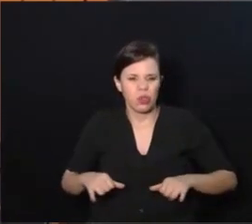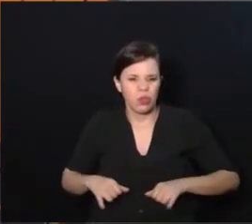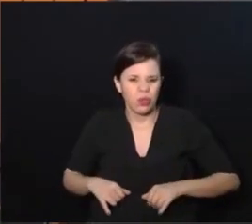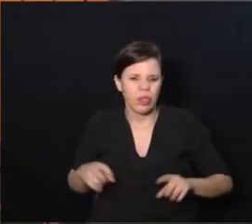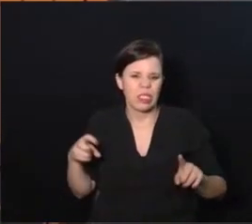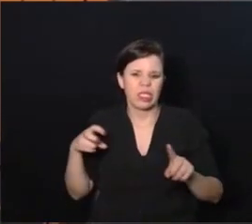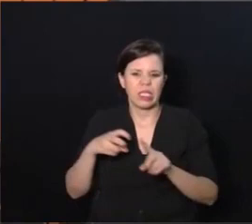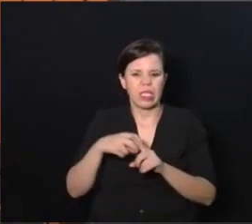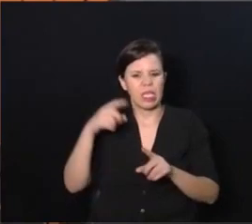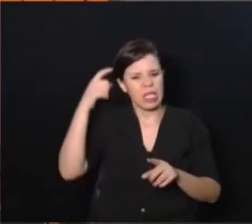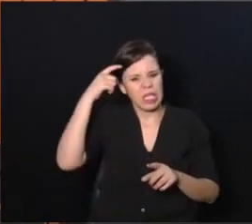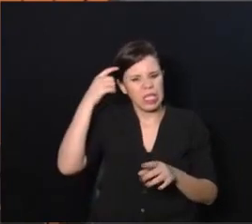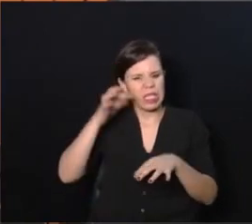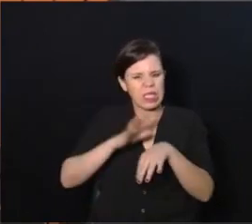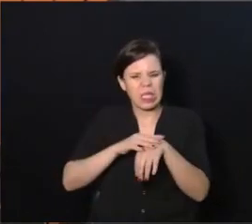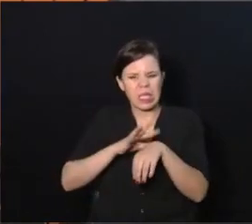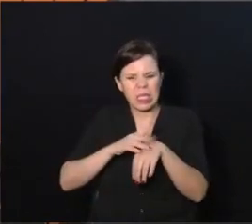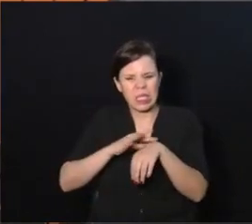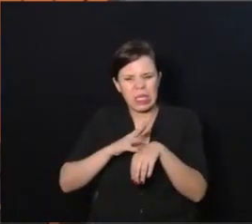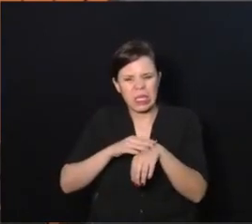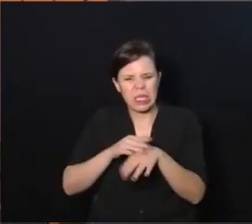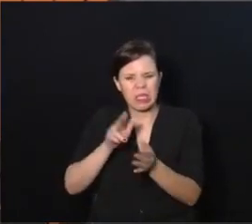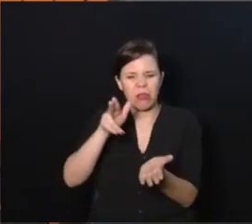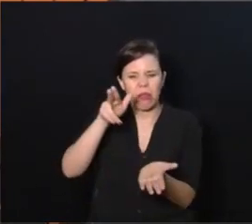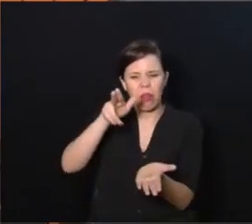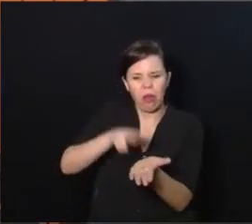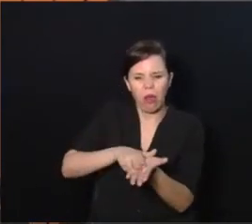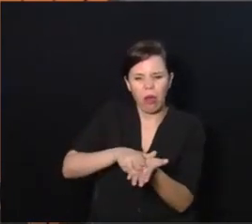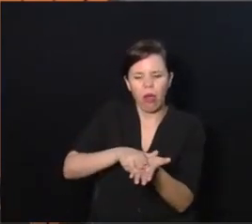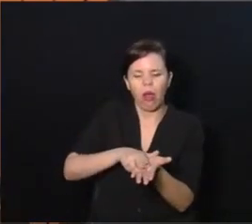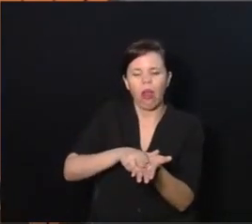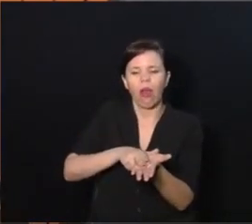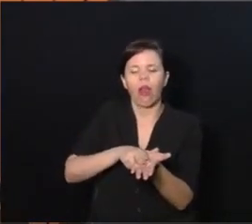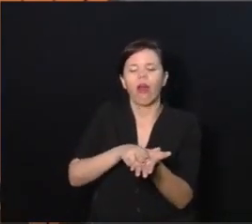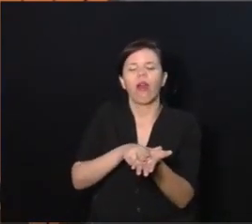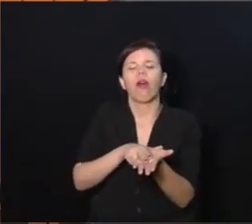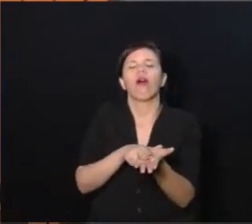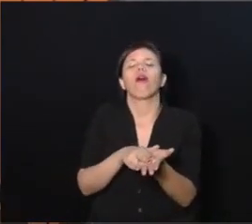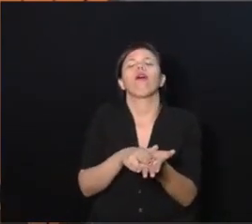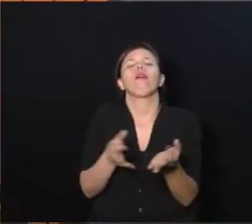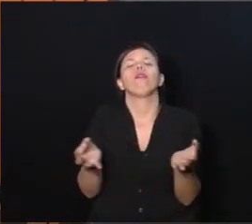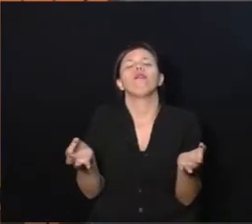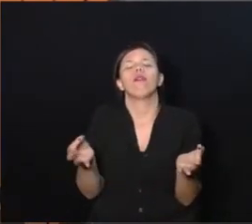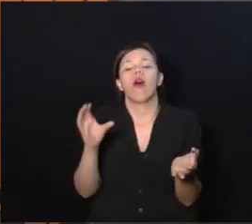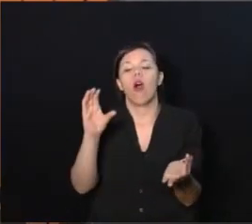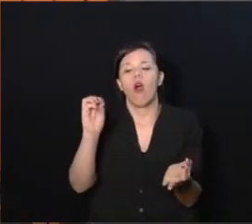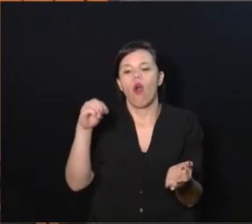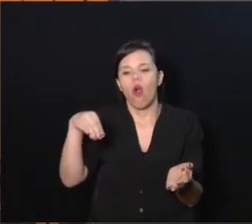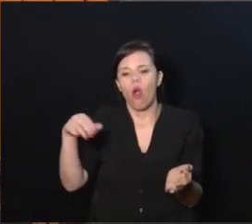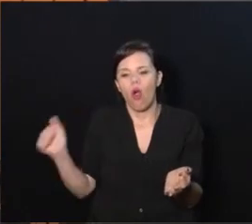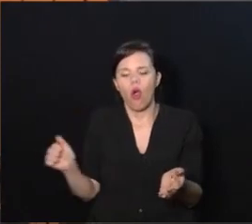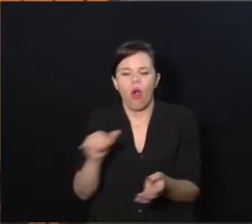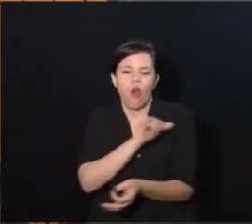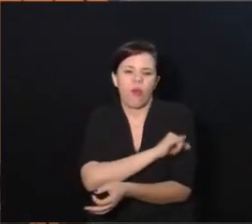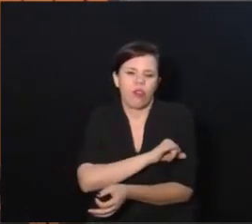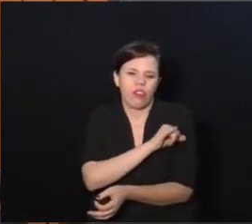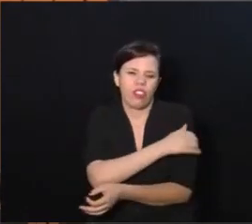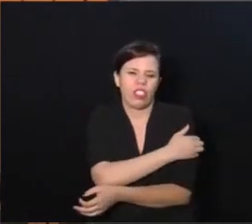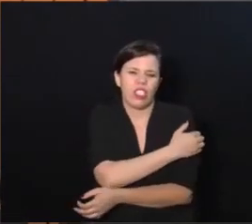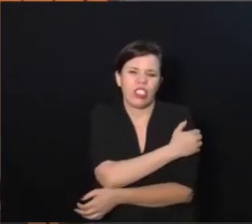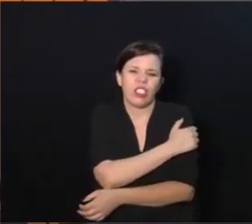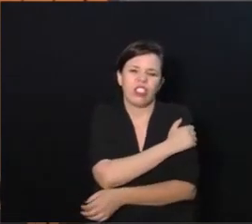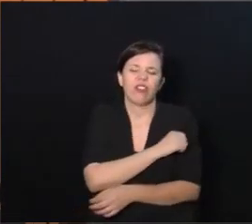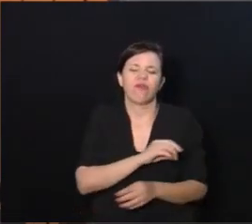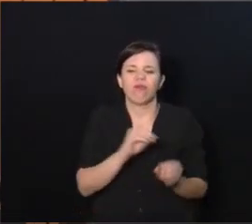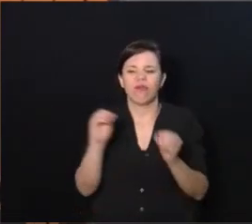quebrou o crânio, fiquei todo destruído, fiquei em coma, fui transferido do interior para a capital do Rio de Janeiro e nesses